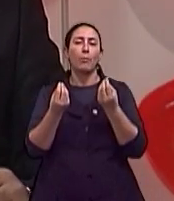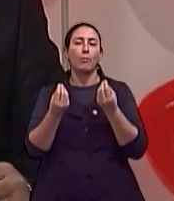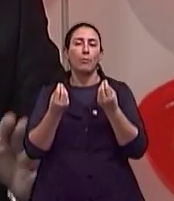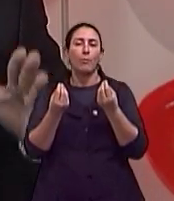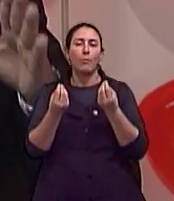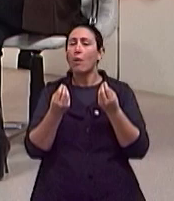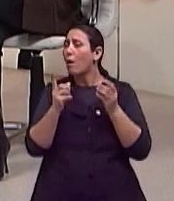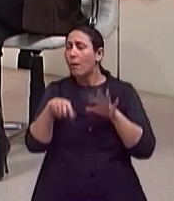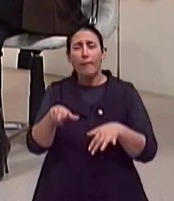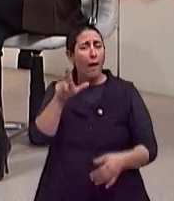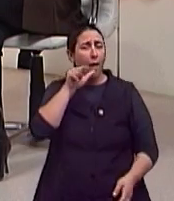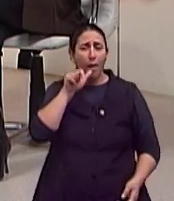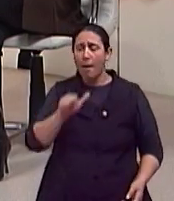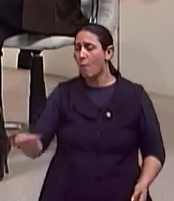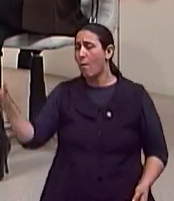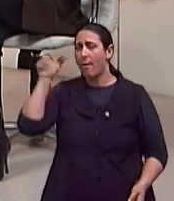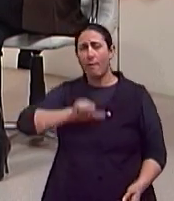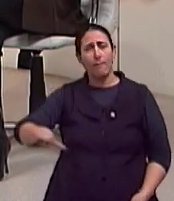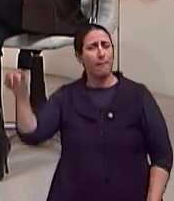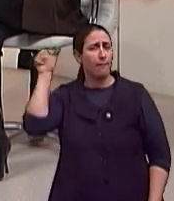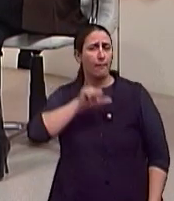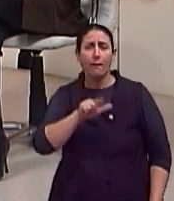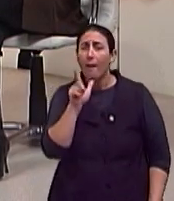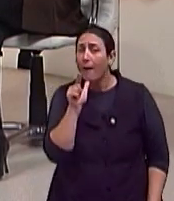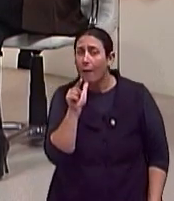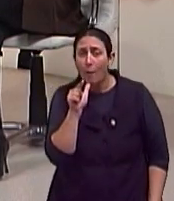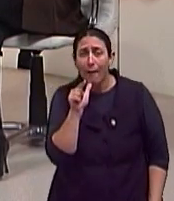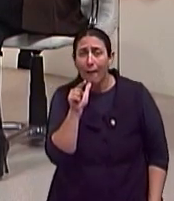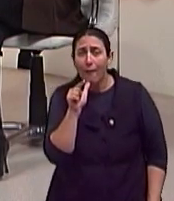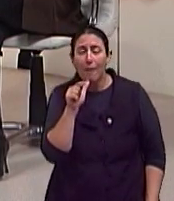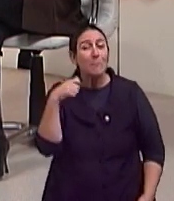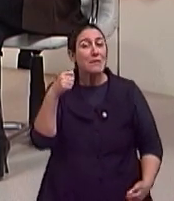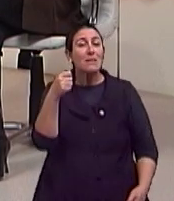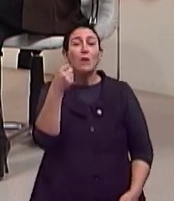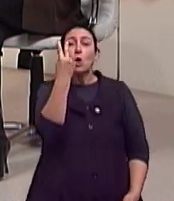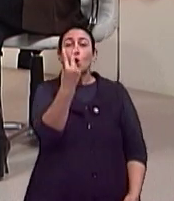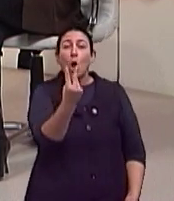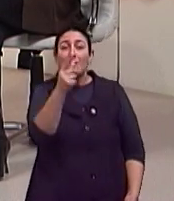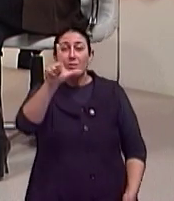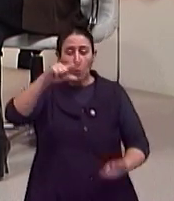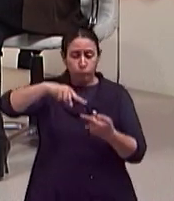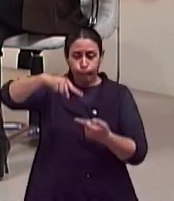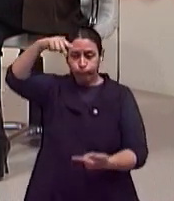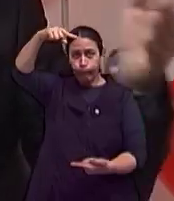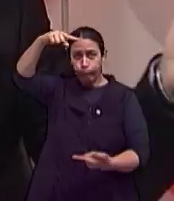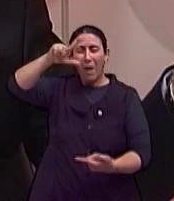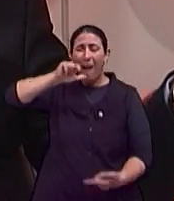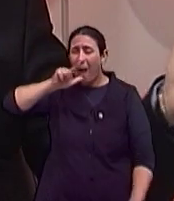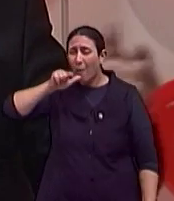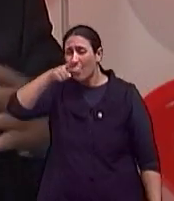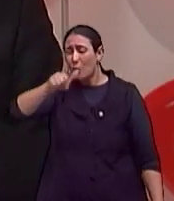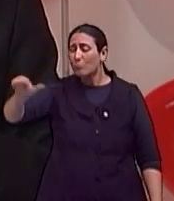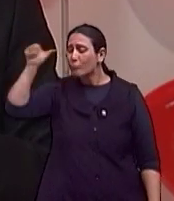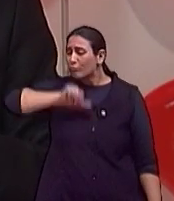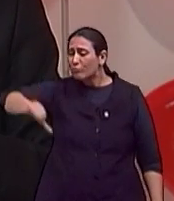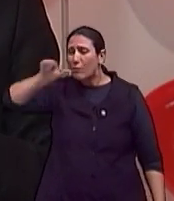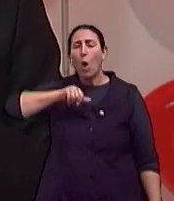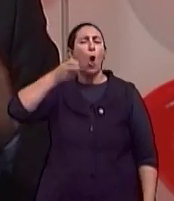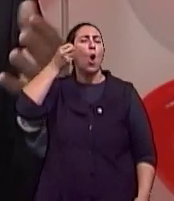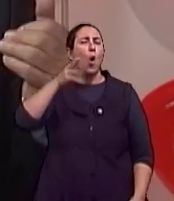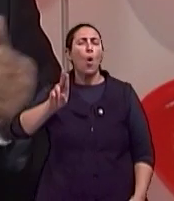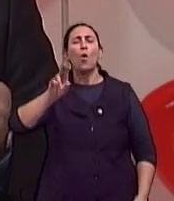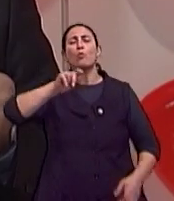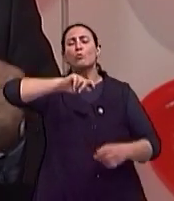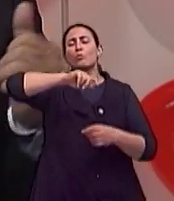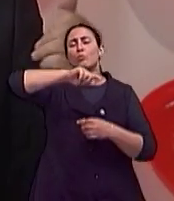via oral. Tomar água. A ingestão diária de mais ou menos 2 litros de água, seja água in natura, seja através de sucos naturais,